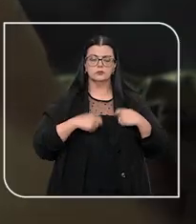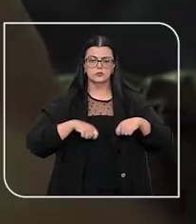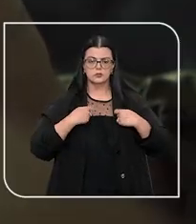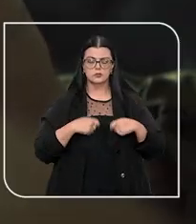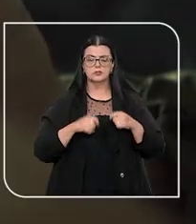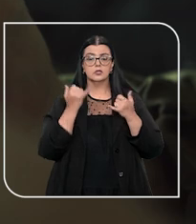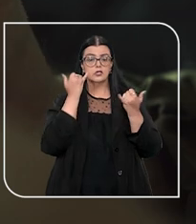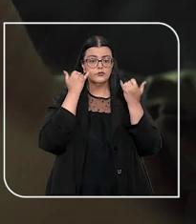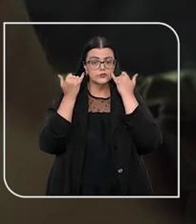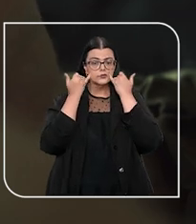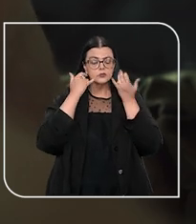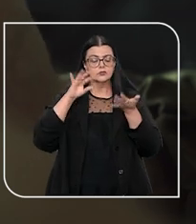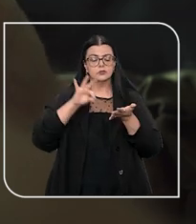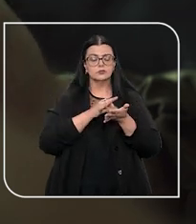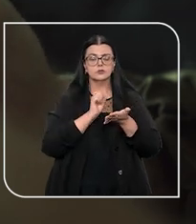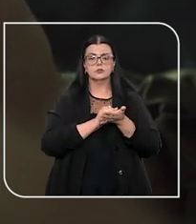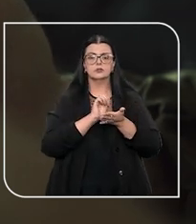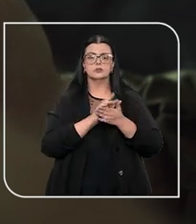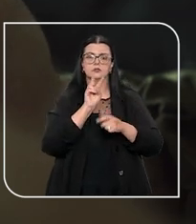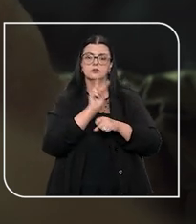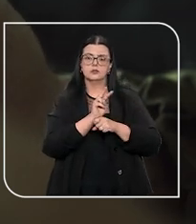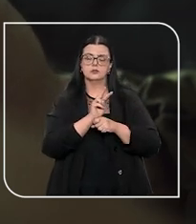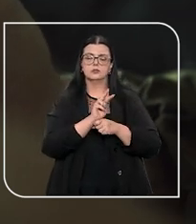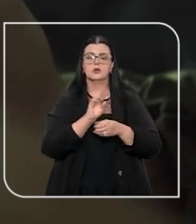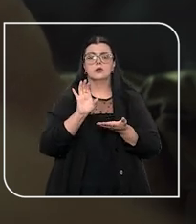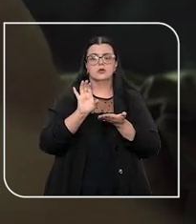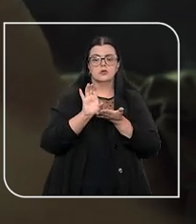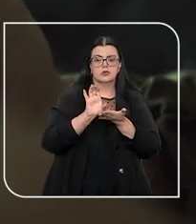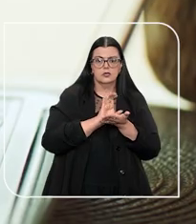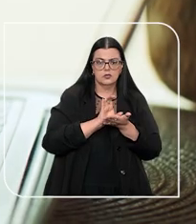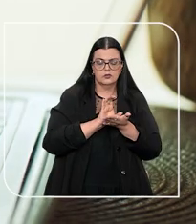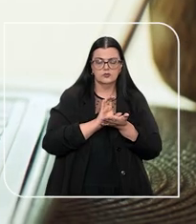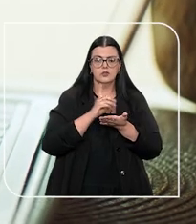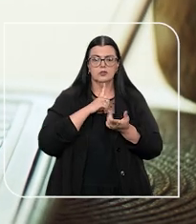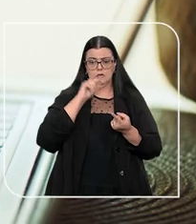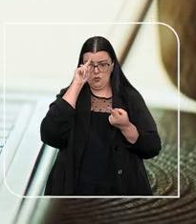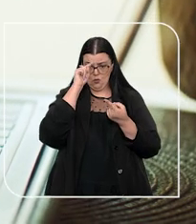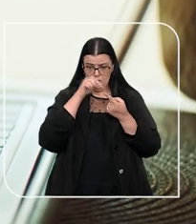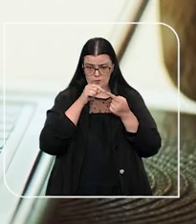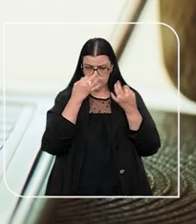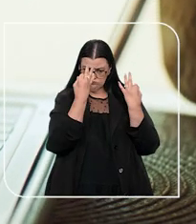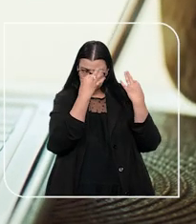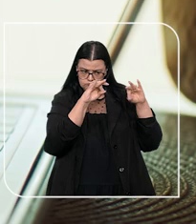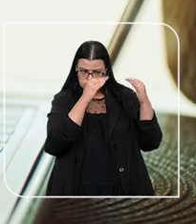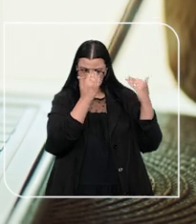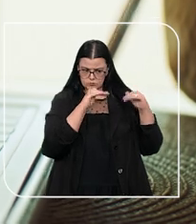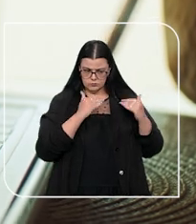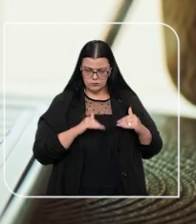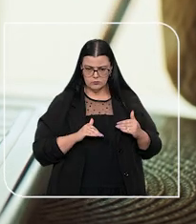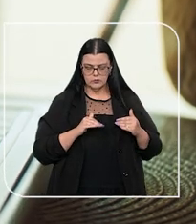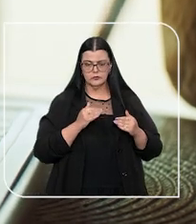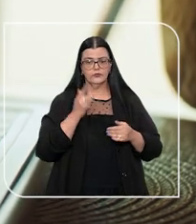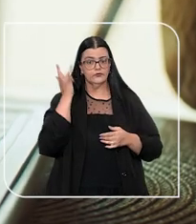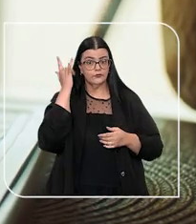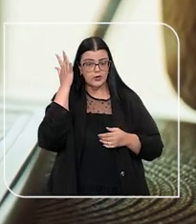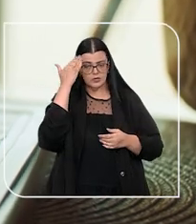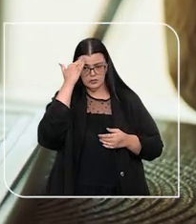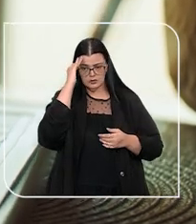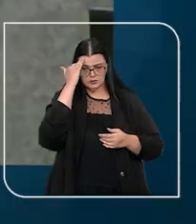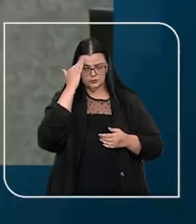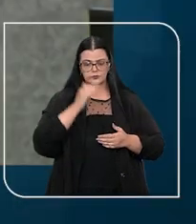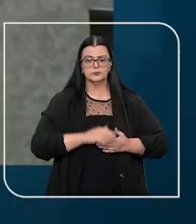exige que as informações no cadastro de proteção ao crédito devem ser objetivas, verdadeiras e de fácil